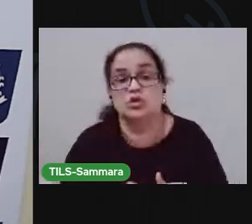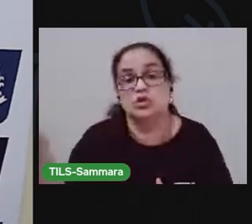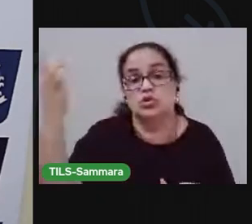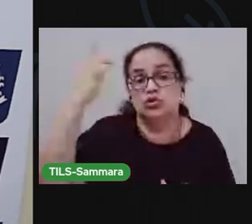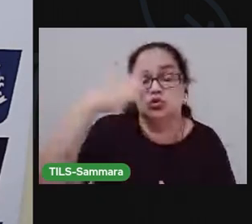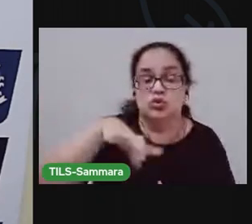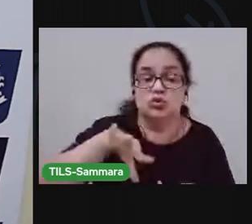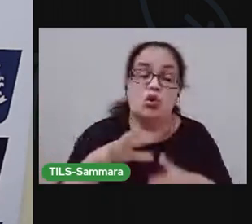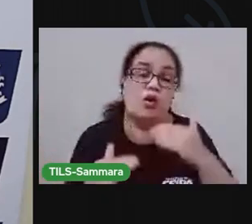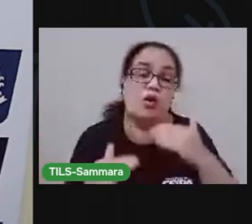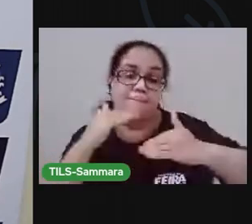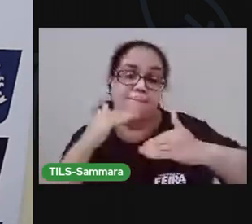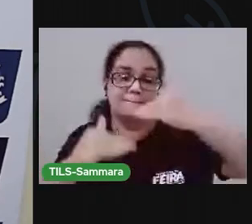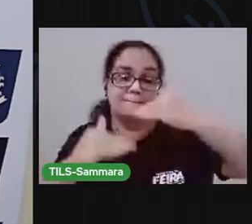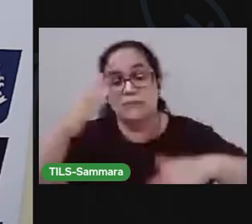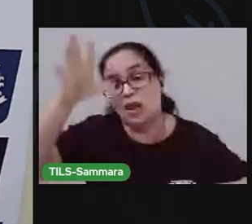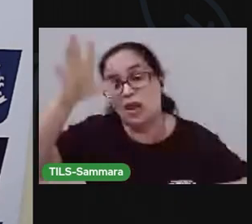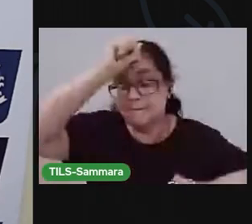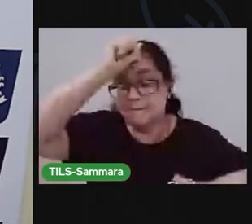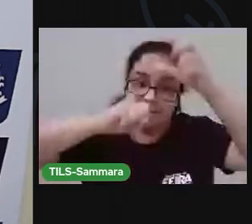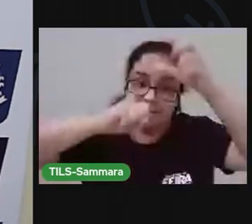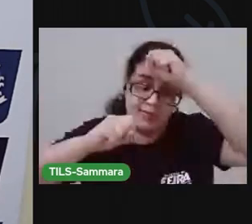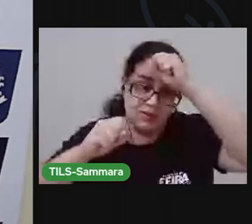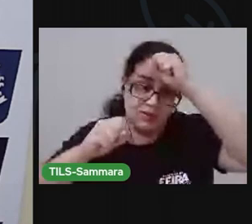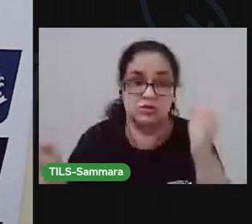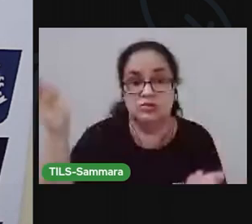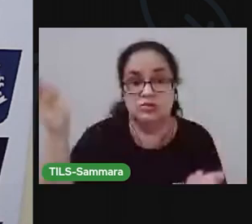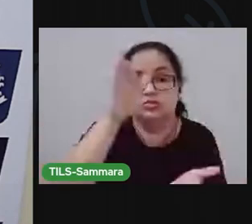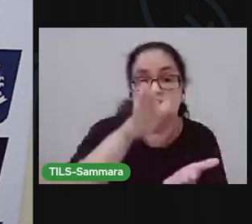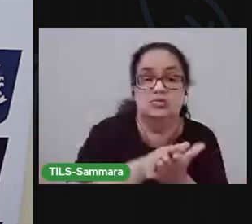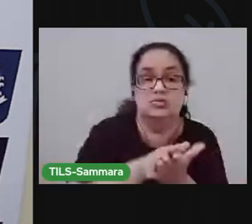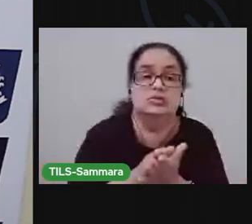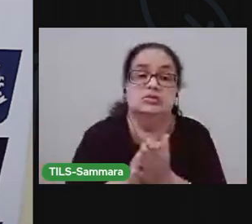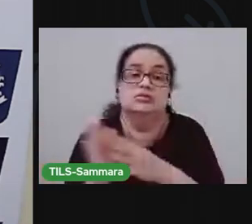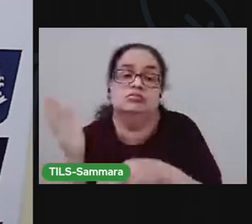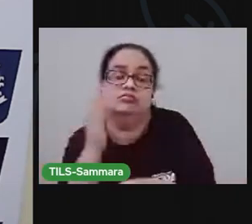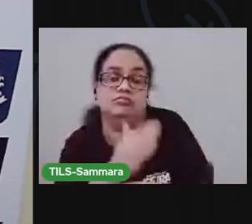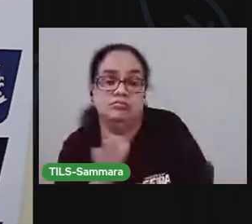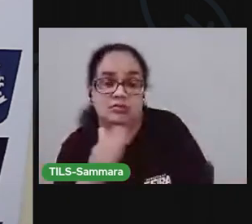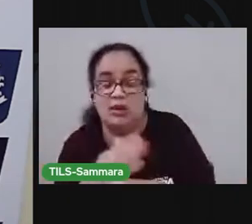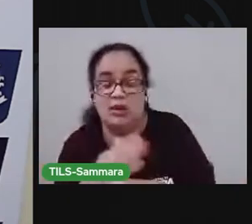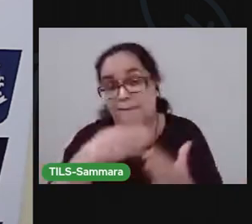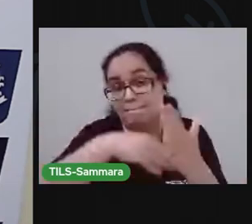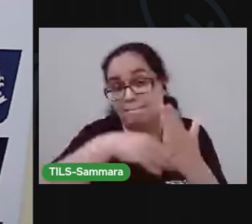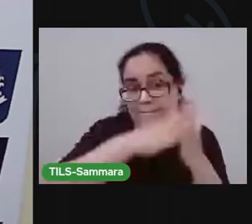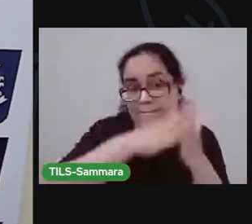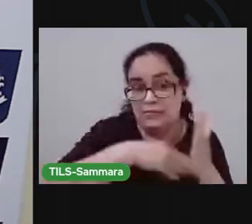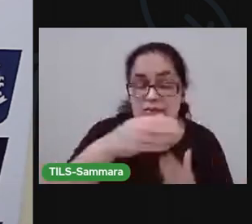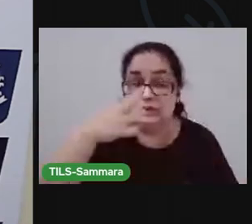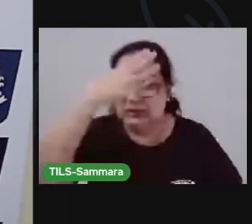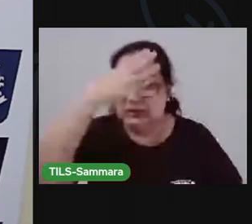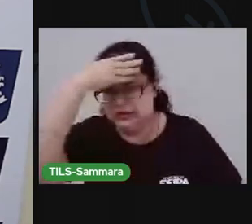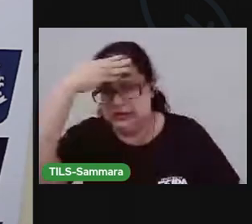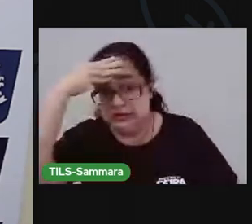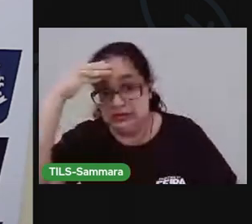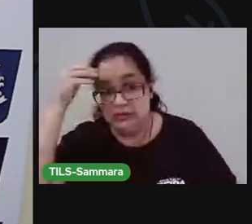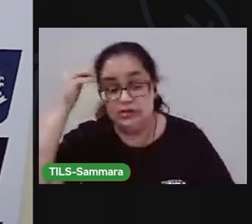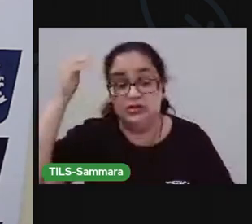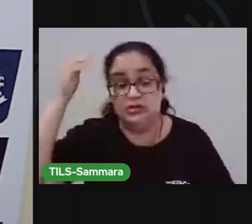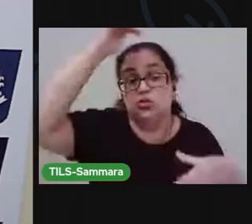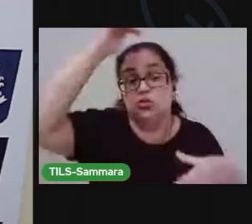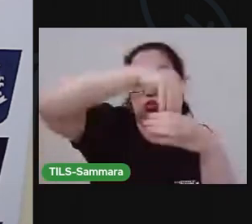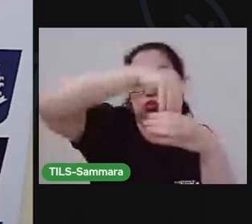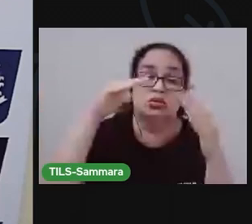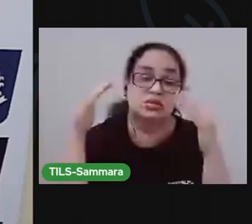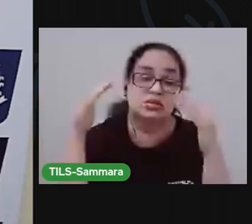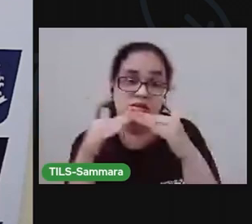passo a passo. Até você aprender a fazer a dobradura. Capricha aí na pintura. Não esquece que dentro dessa casa você